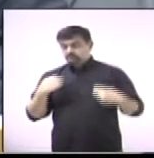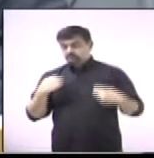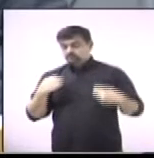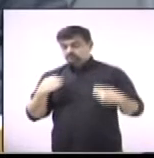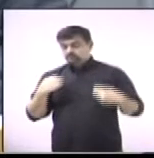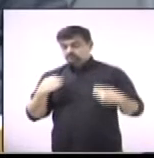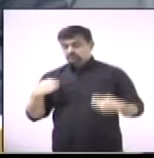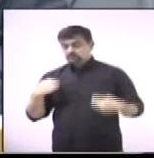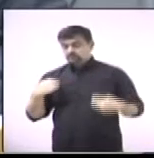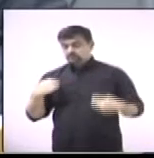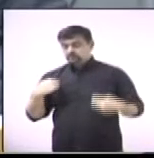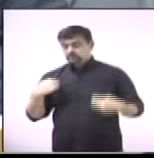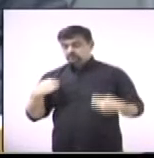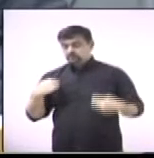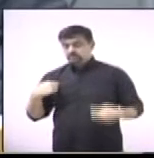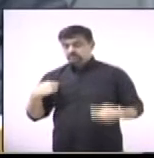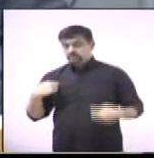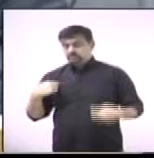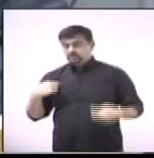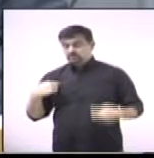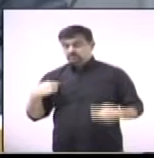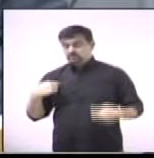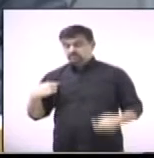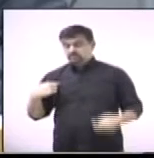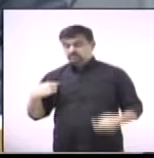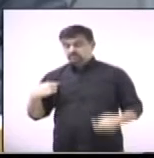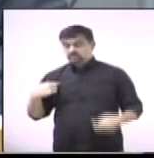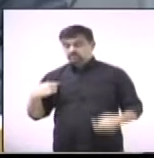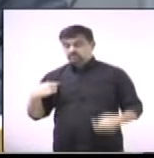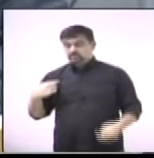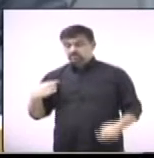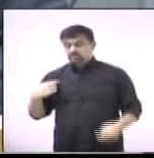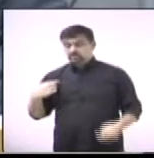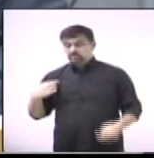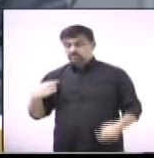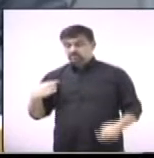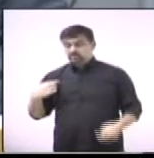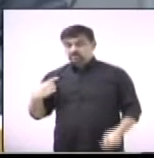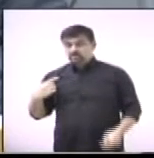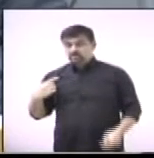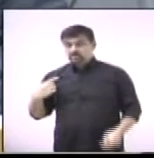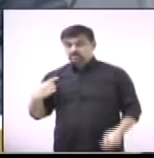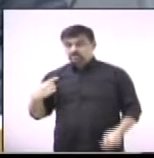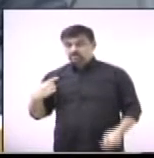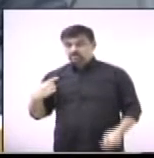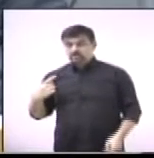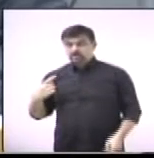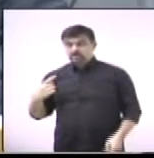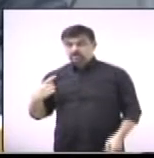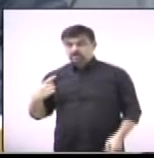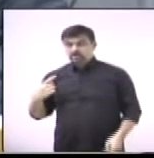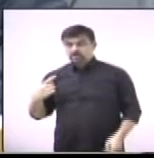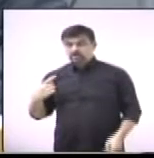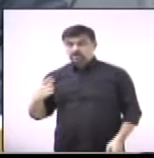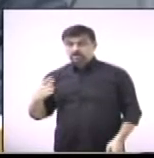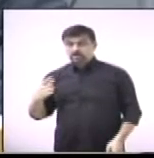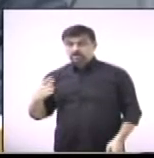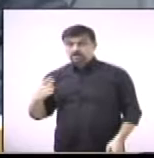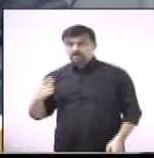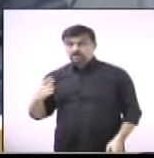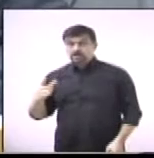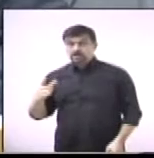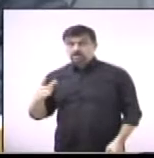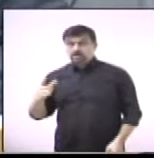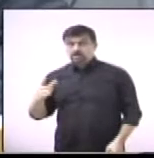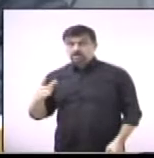e também com o Sanda, depois gostaria de tratar, que a gente pudesse fazer aqui a exemplo do que aconteceu em São